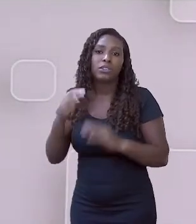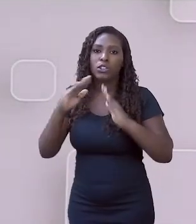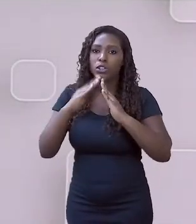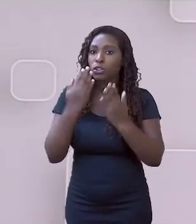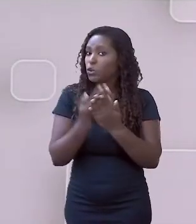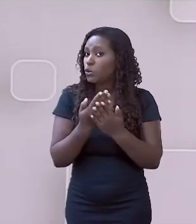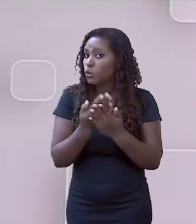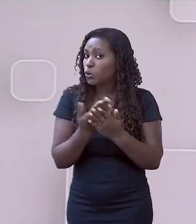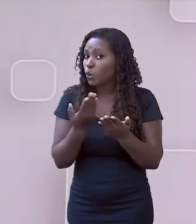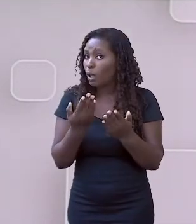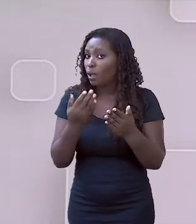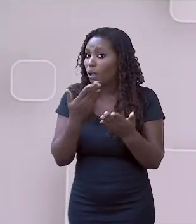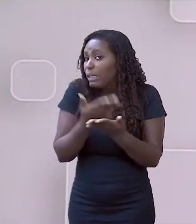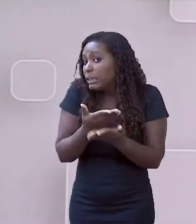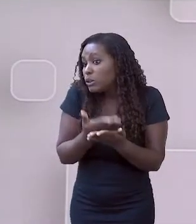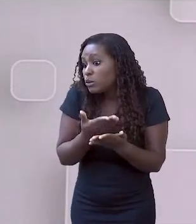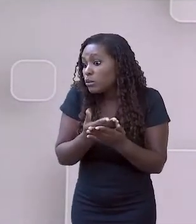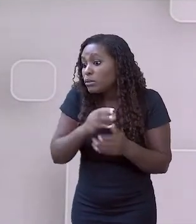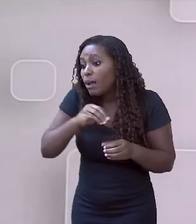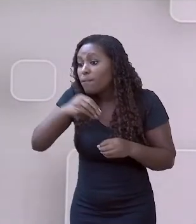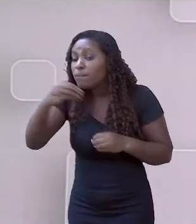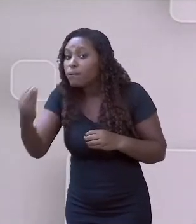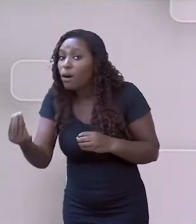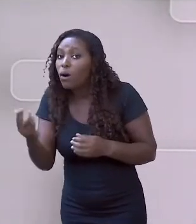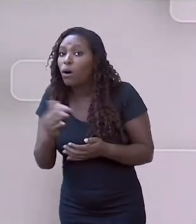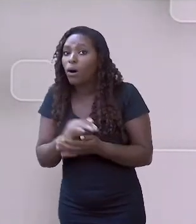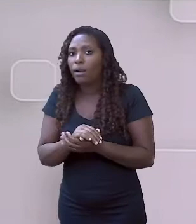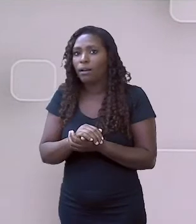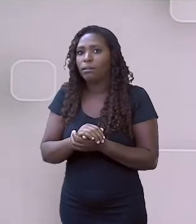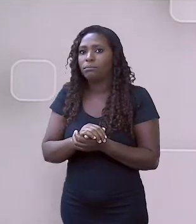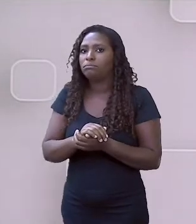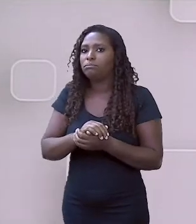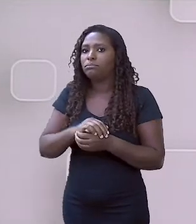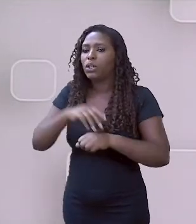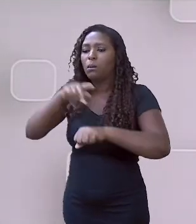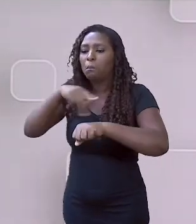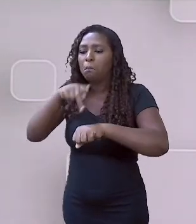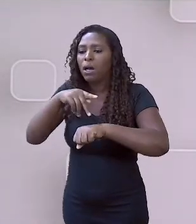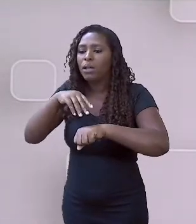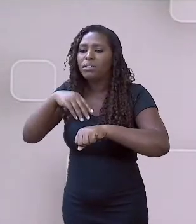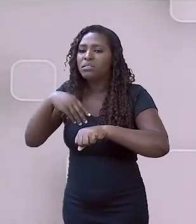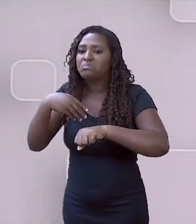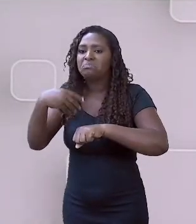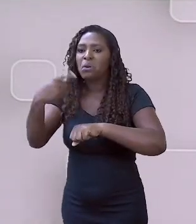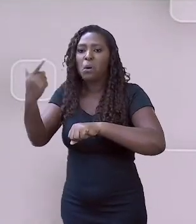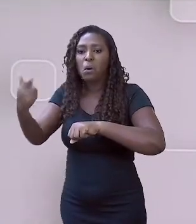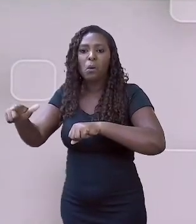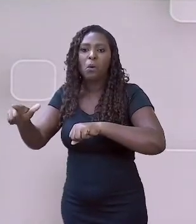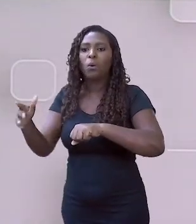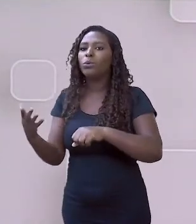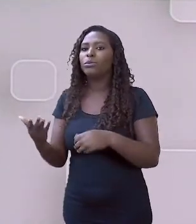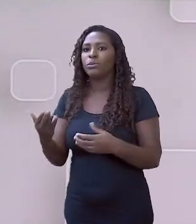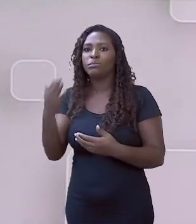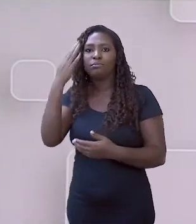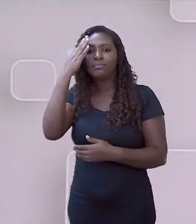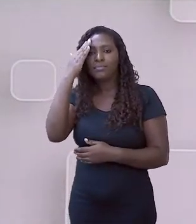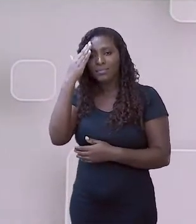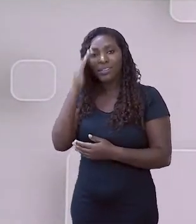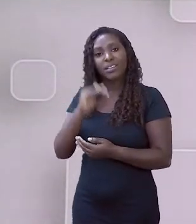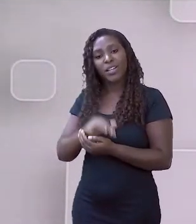lugar. Tudo isso faz parte da nossa vivência. Então, eu posso migrar